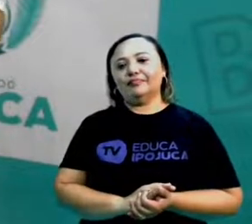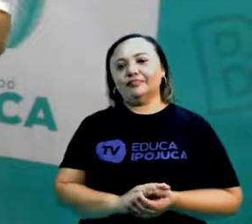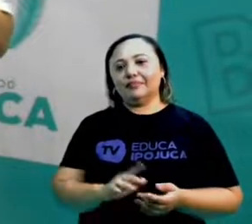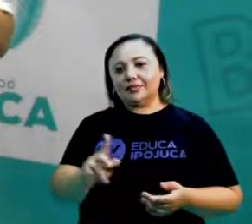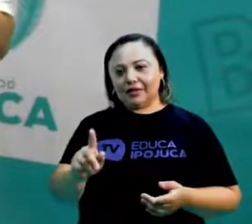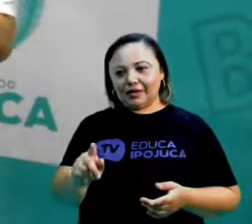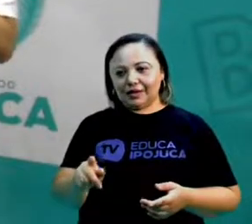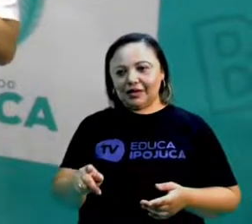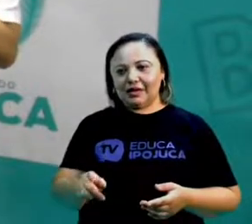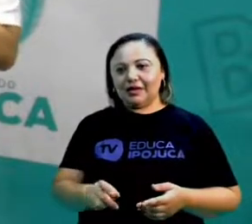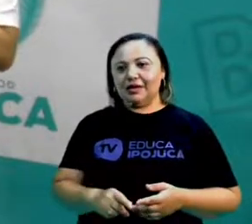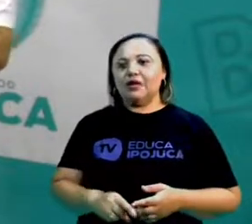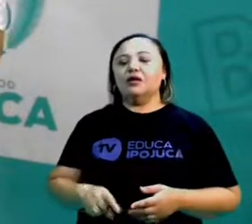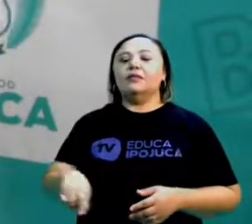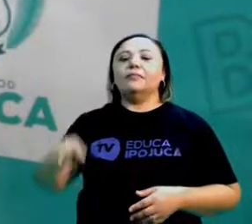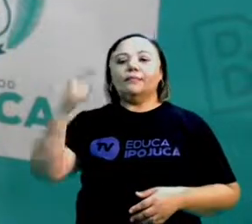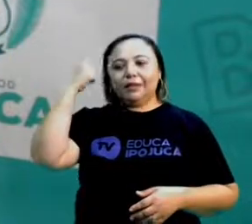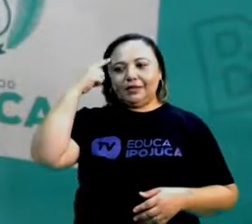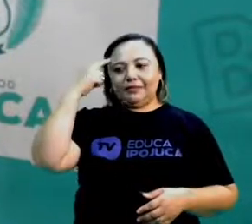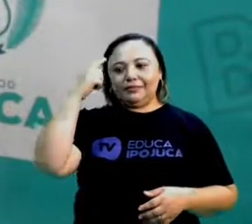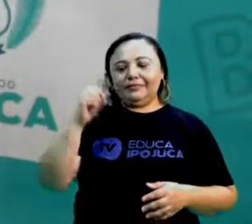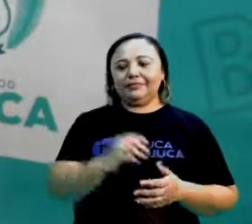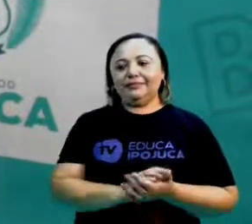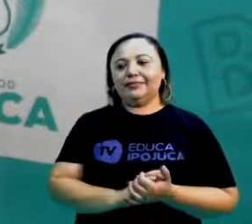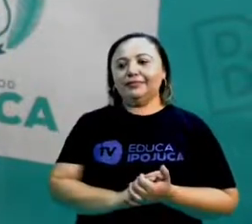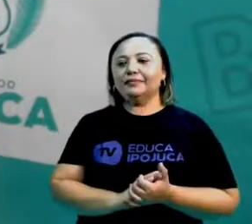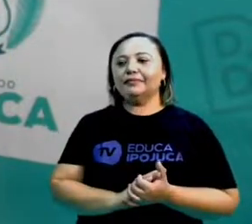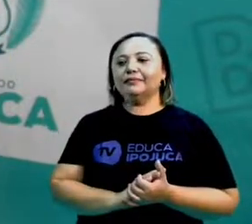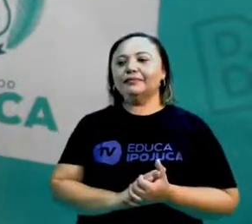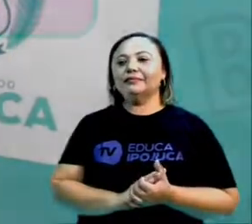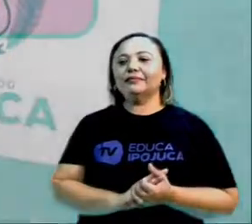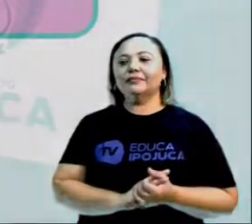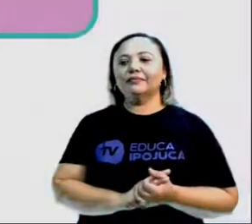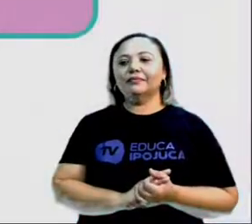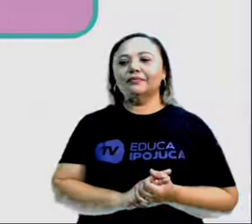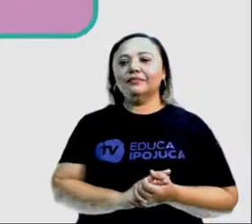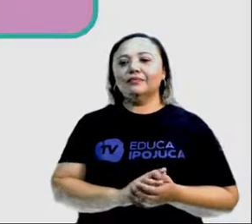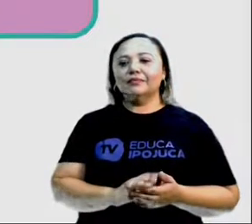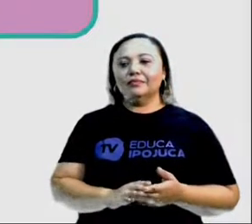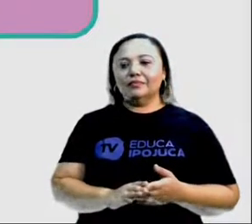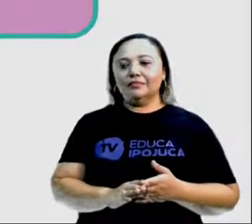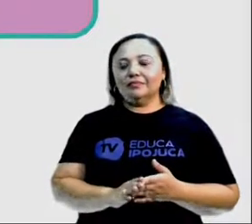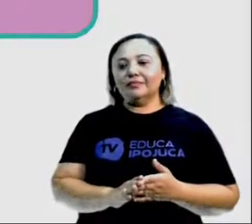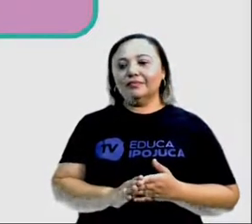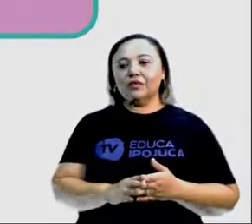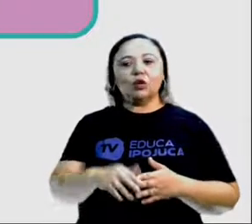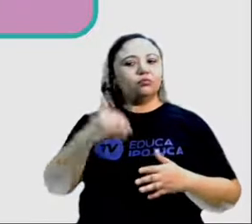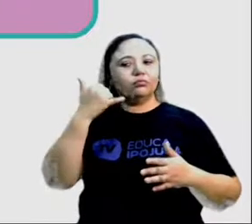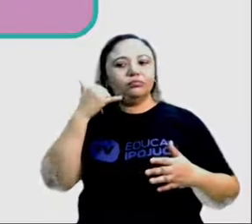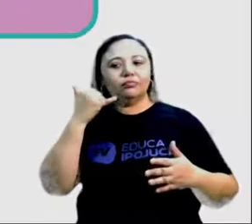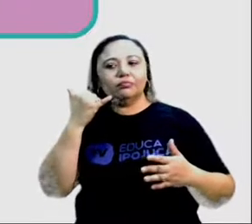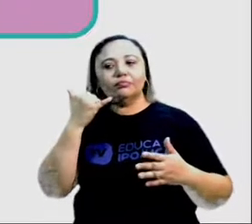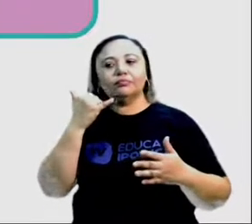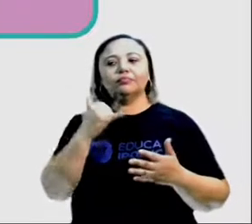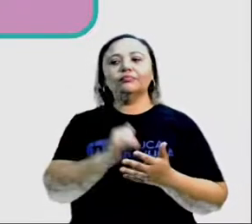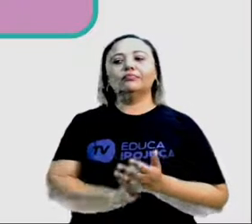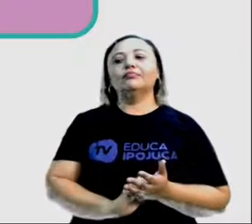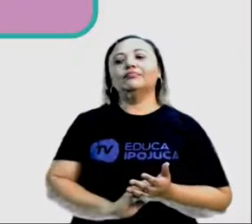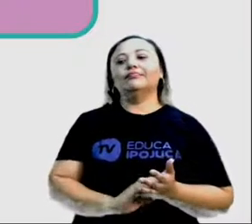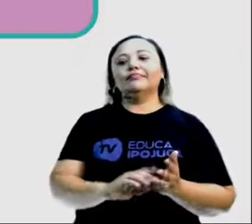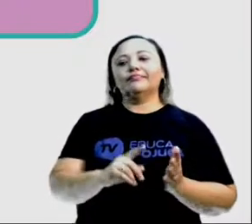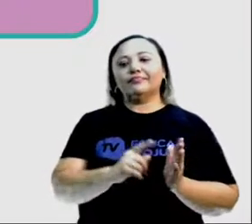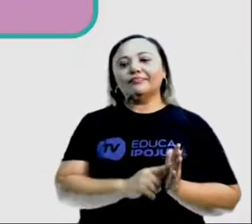Vamos pensar na seguinte situação, para a gente poder entender melhor. Uma marca de celular que adora,